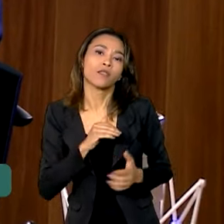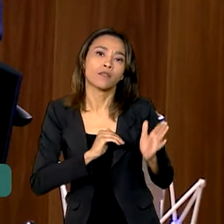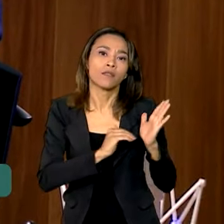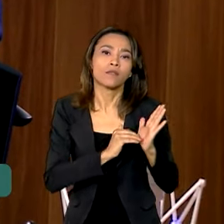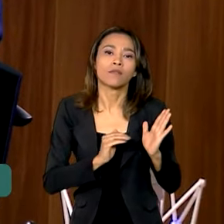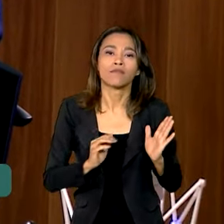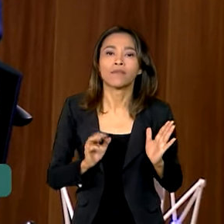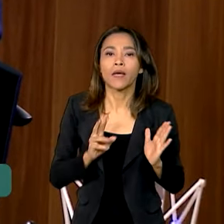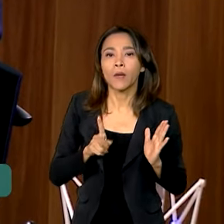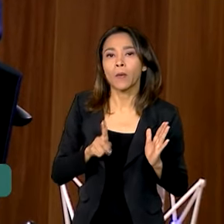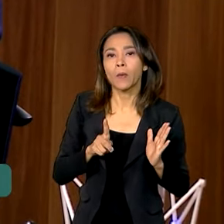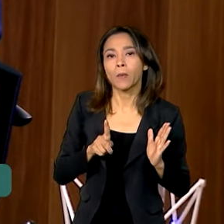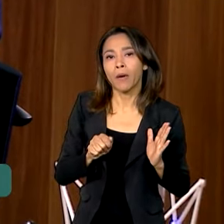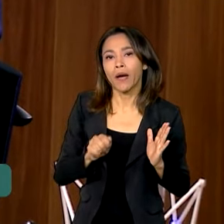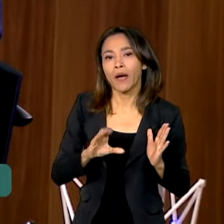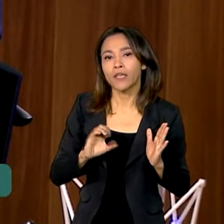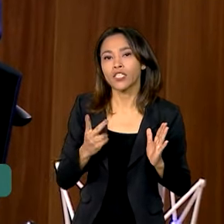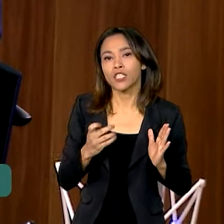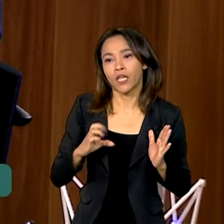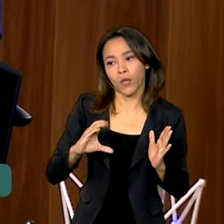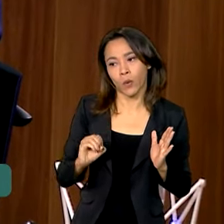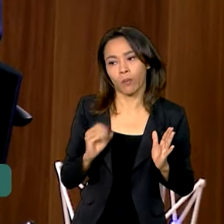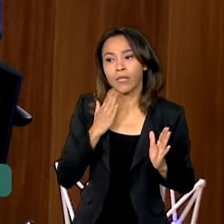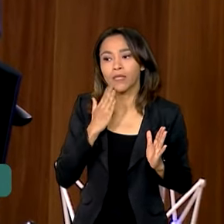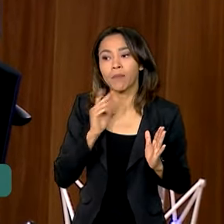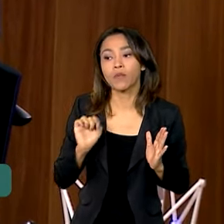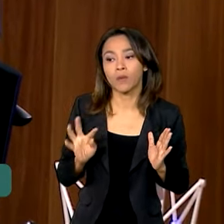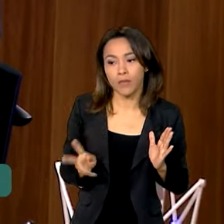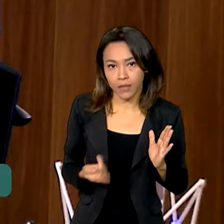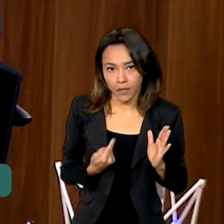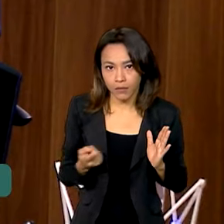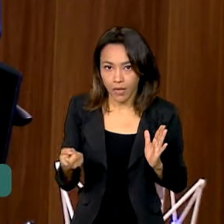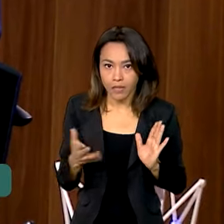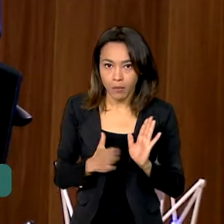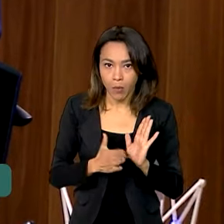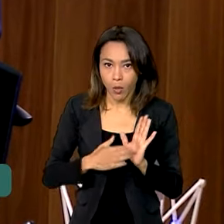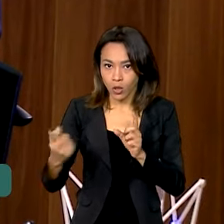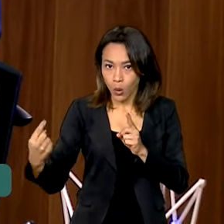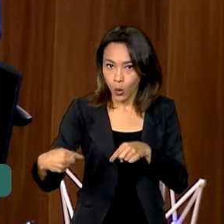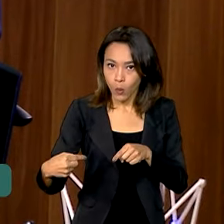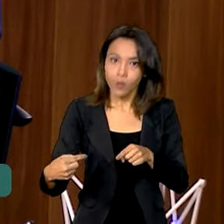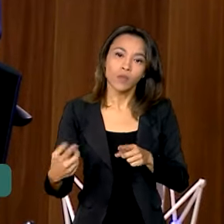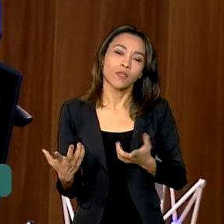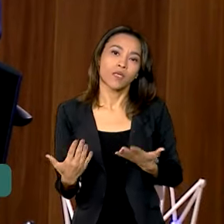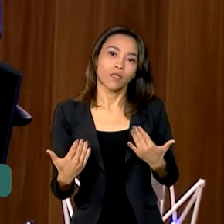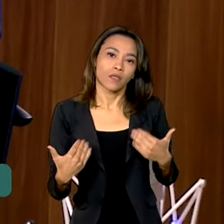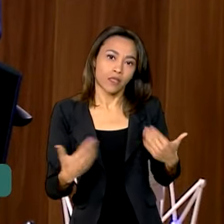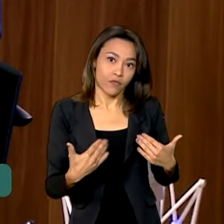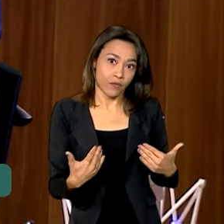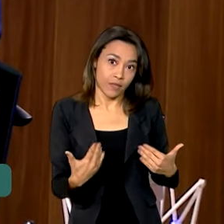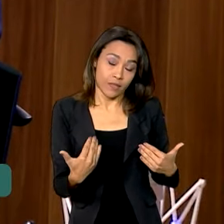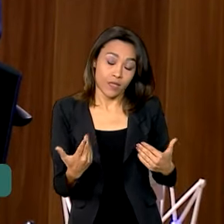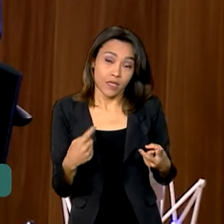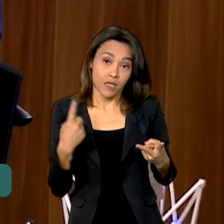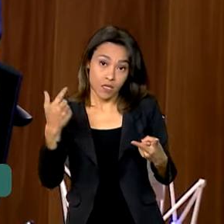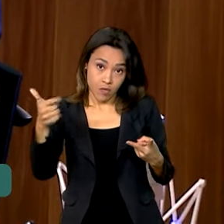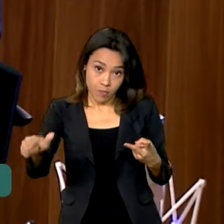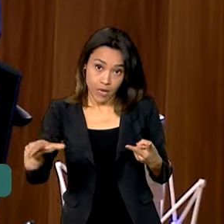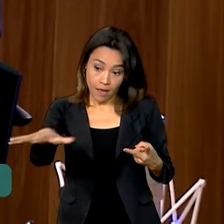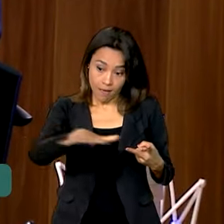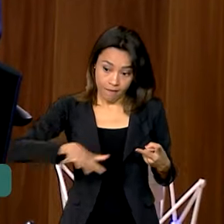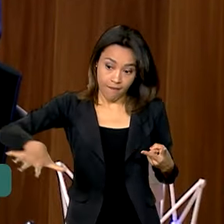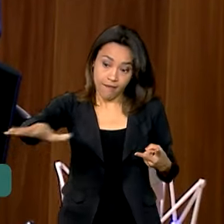tomasse ciência do estado da arte, da proposta que foi feita pela Fazenda, da contra-proposta que foi feita pelos